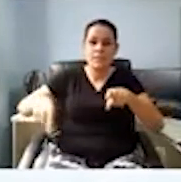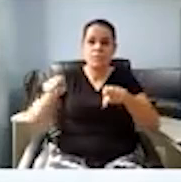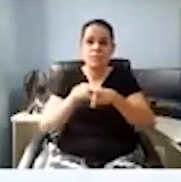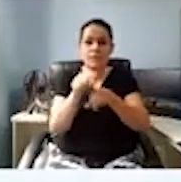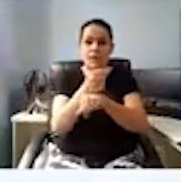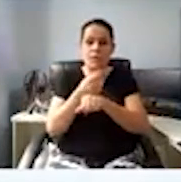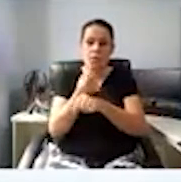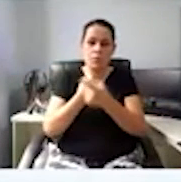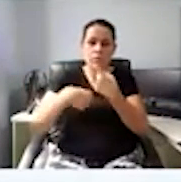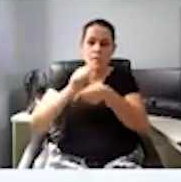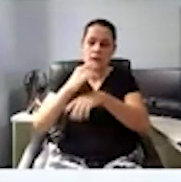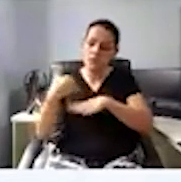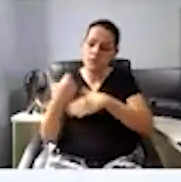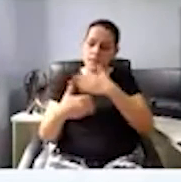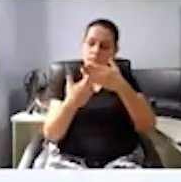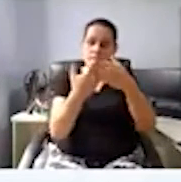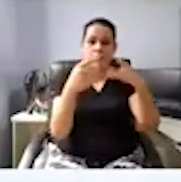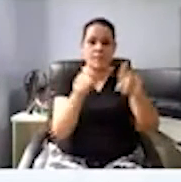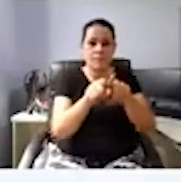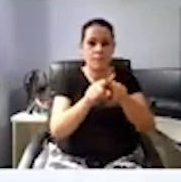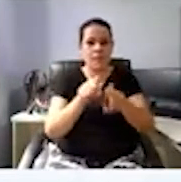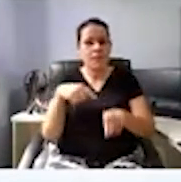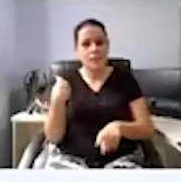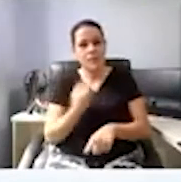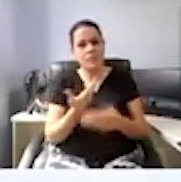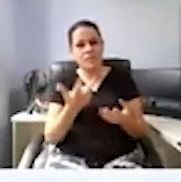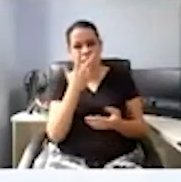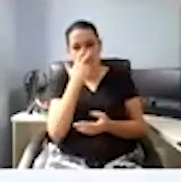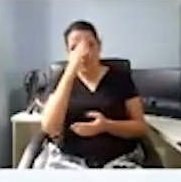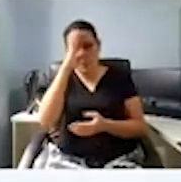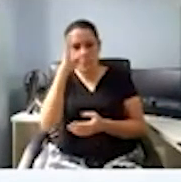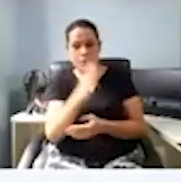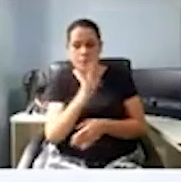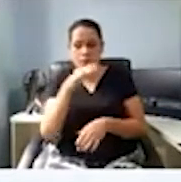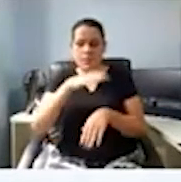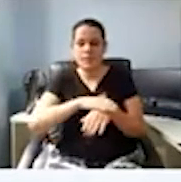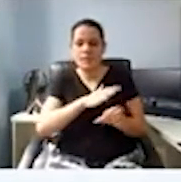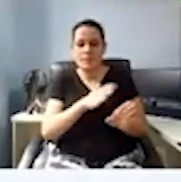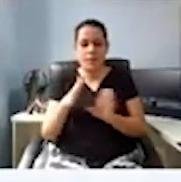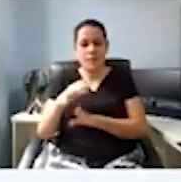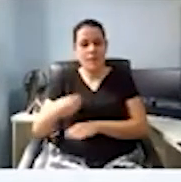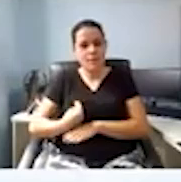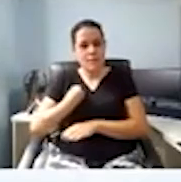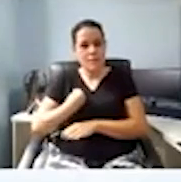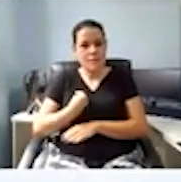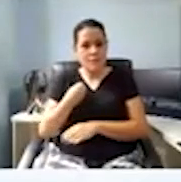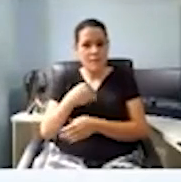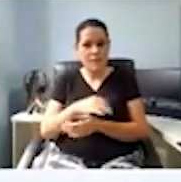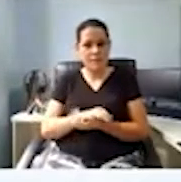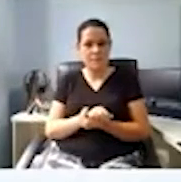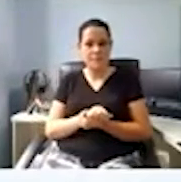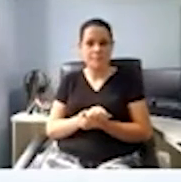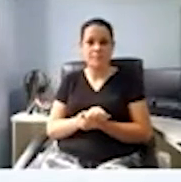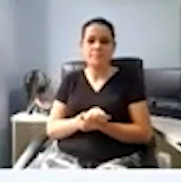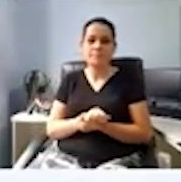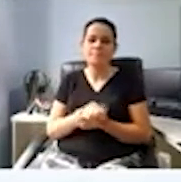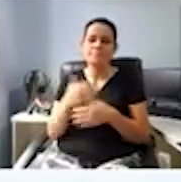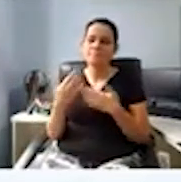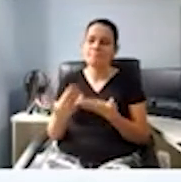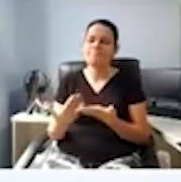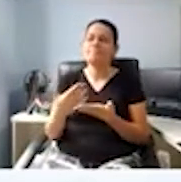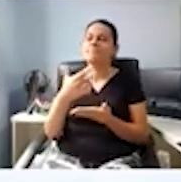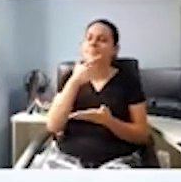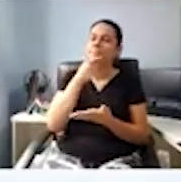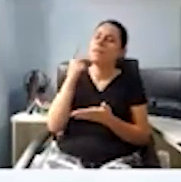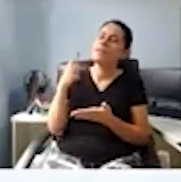nossa economia. E acho que isso é o principal aí no momento, né? Sim. Vereador, eu